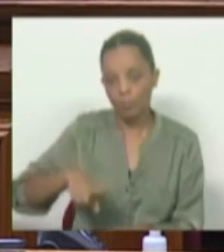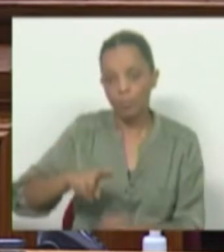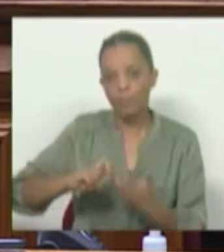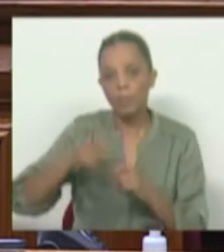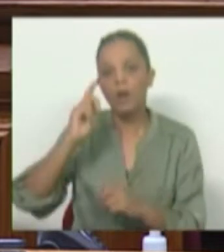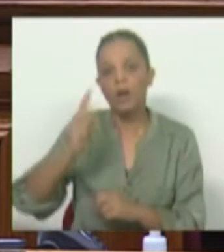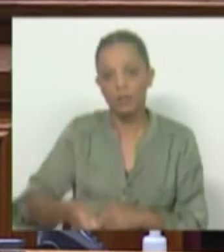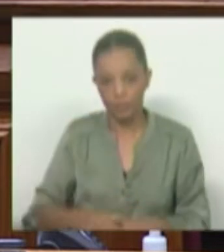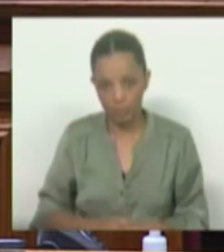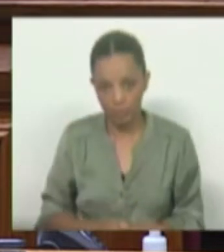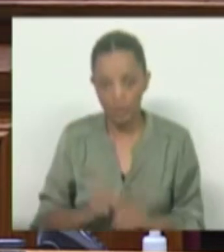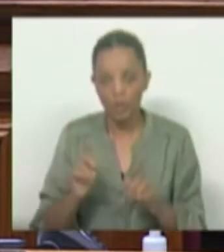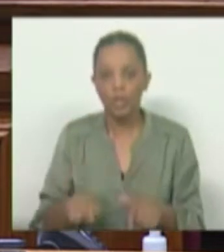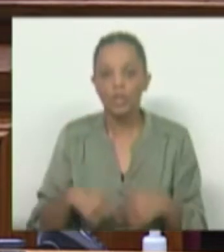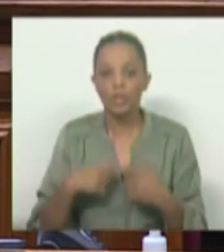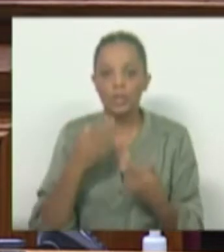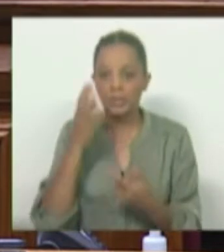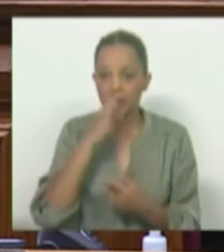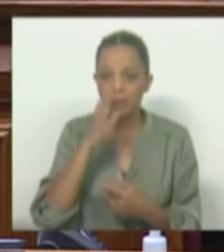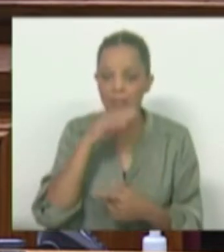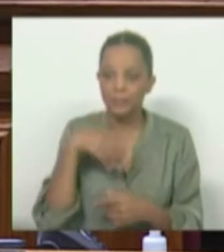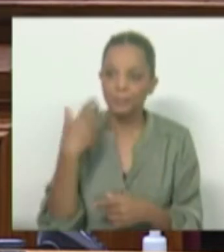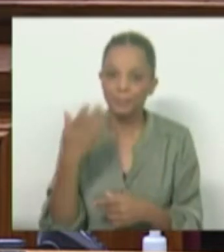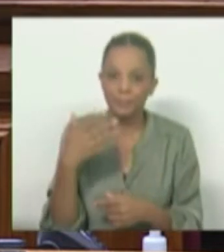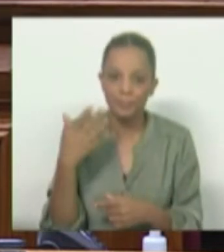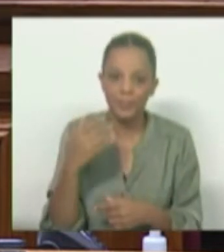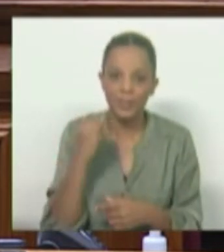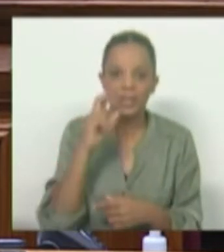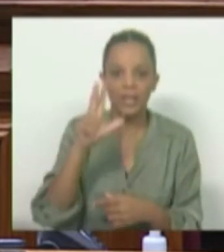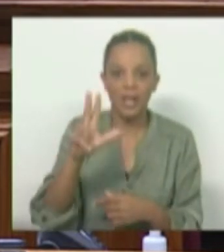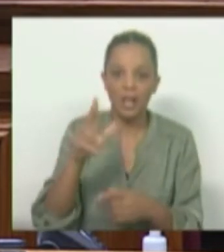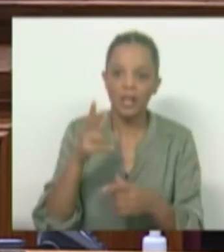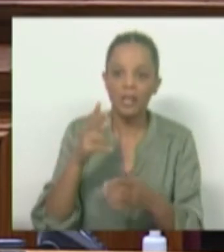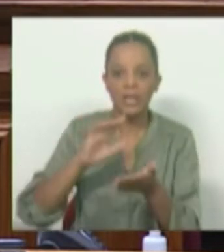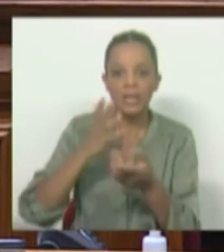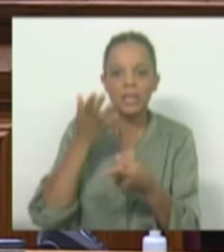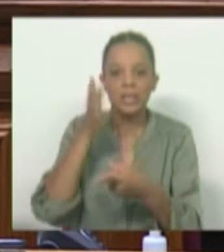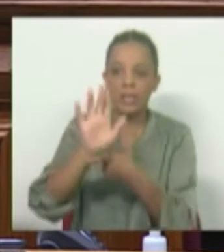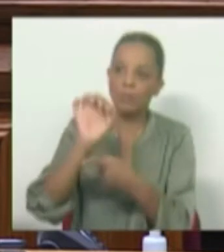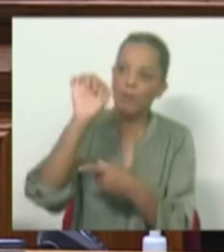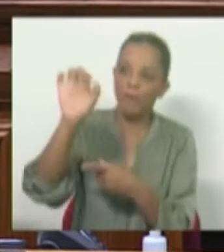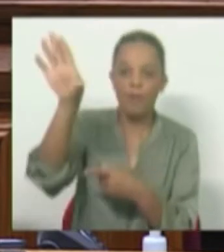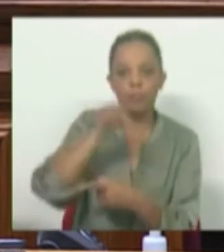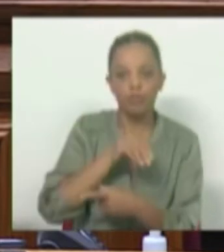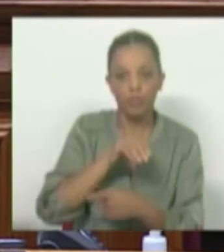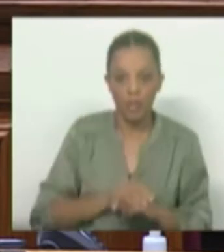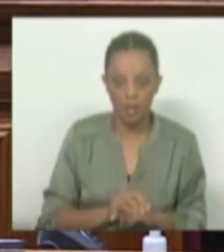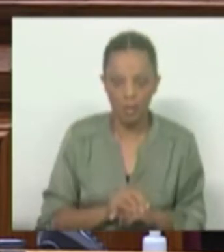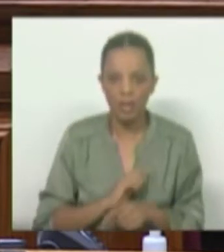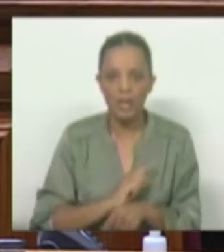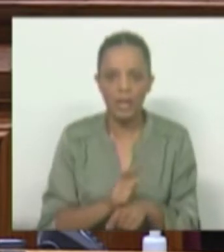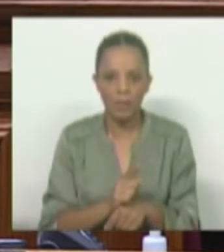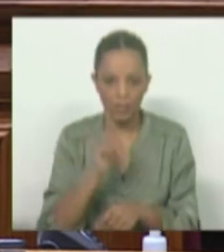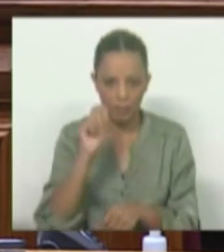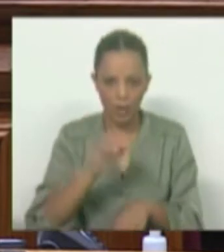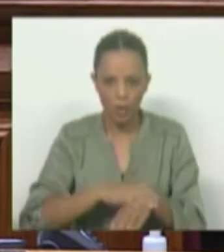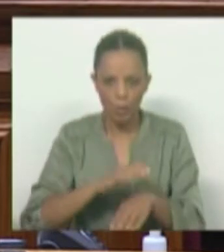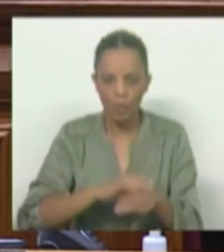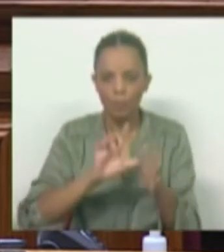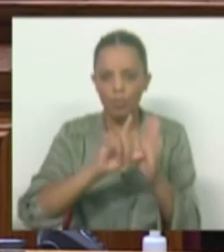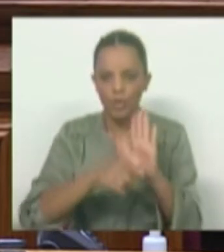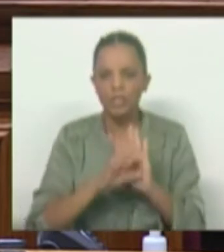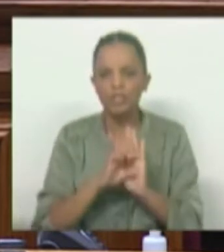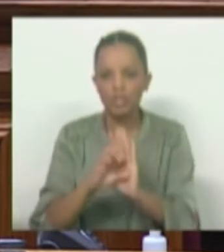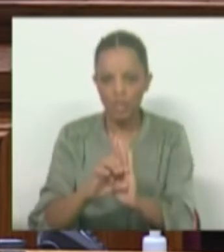quando se segue os exemplos que a iniciativa liberal traz. E eu vou, de forma muito rápida, até a reboco do projeto de resolução do